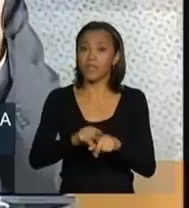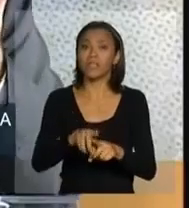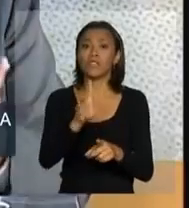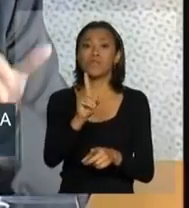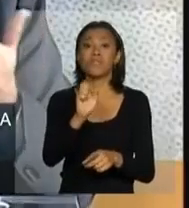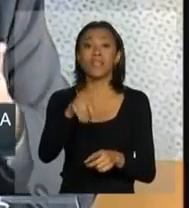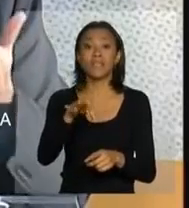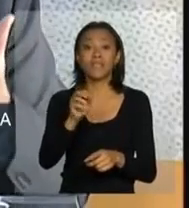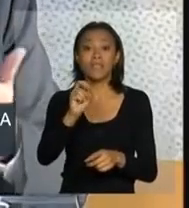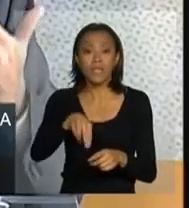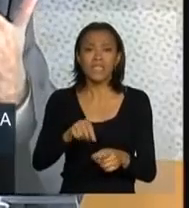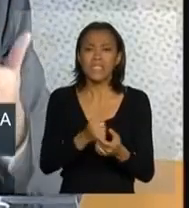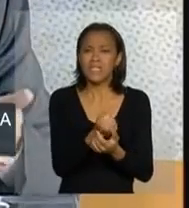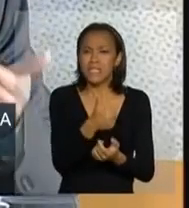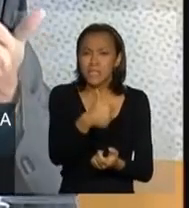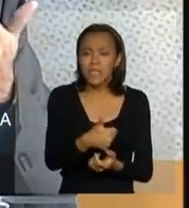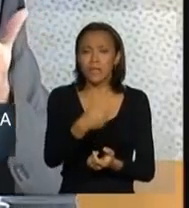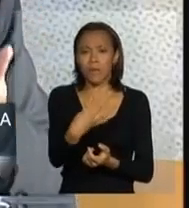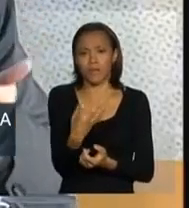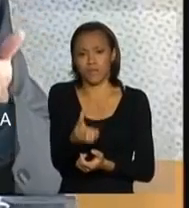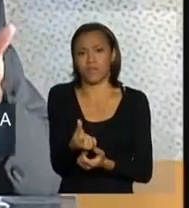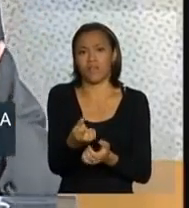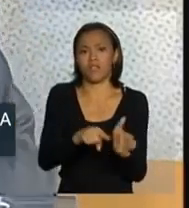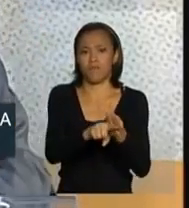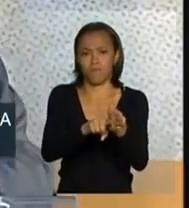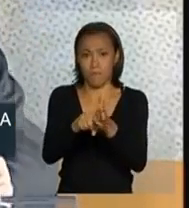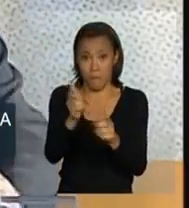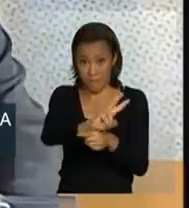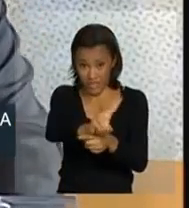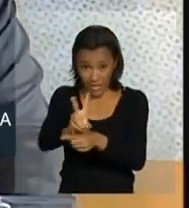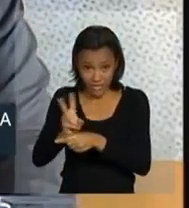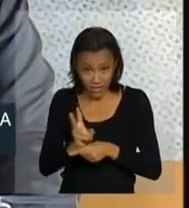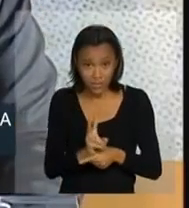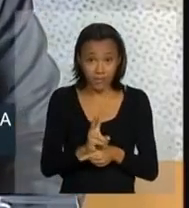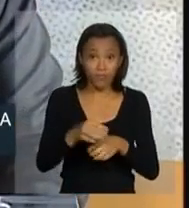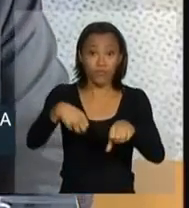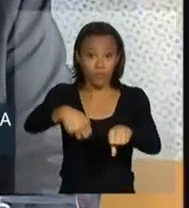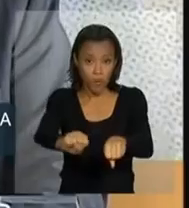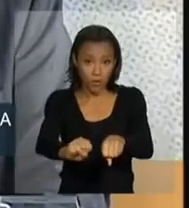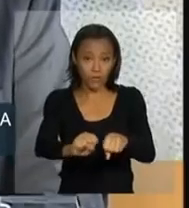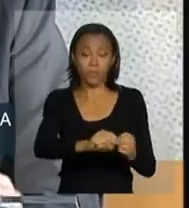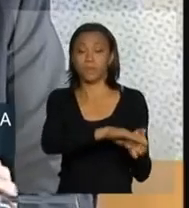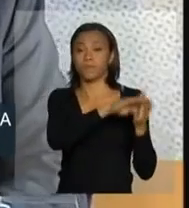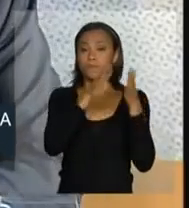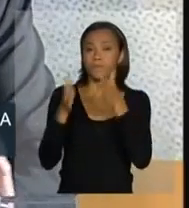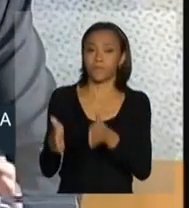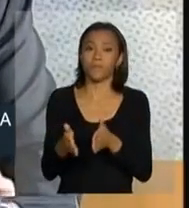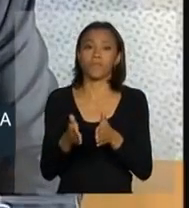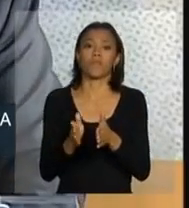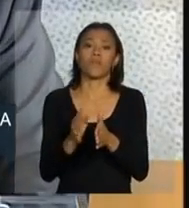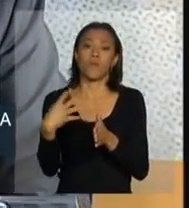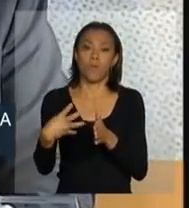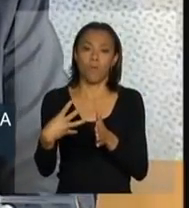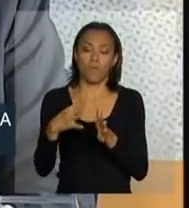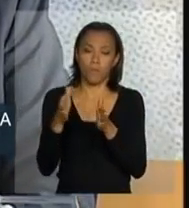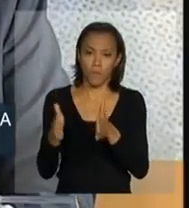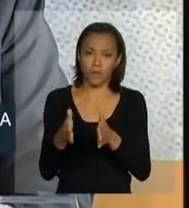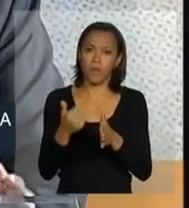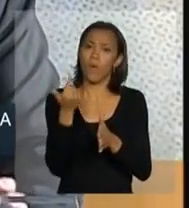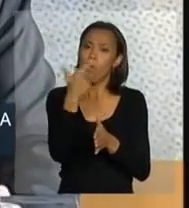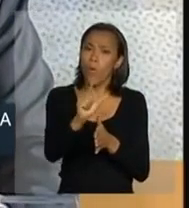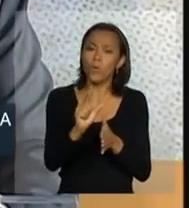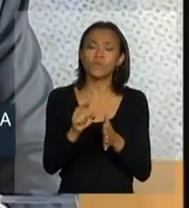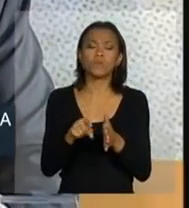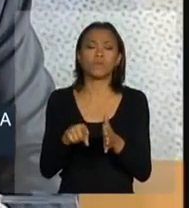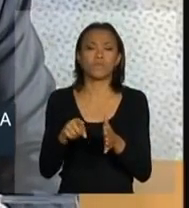fizeram 146 ações de fiscalização motocicletas. E, finalmente, outras situações